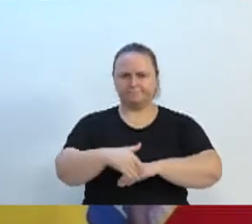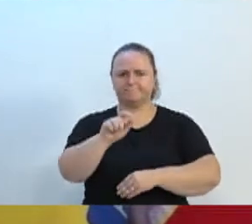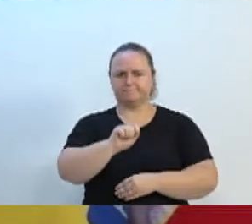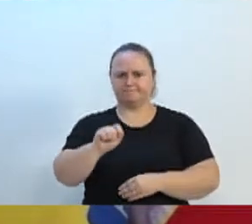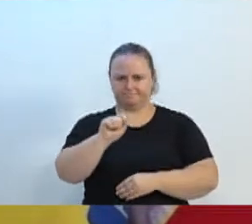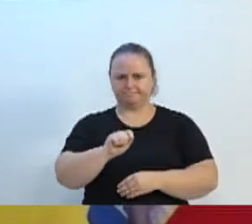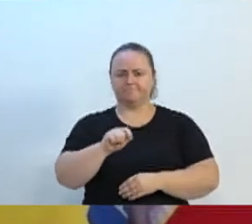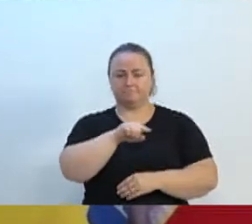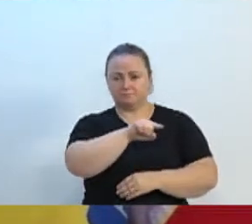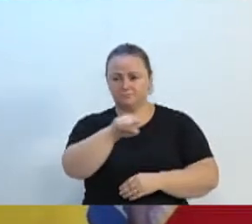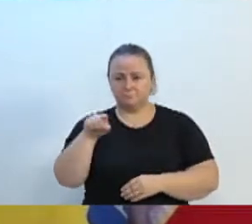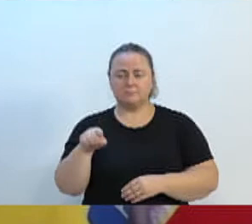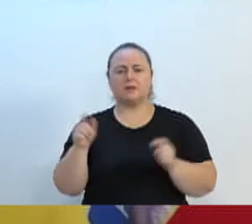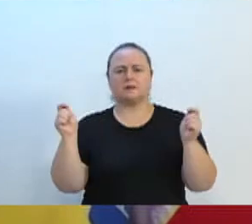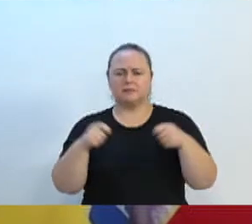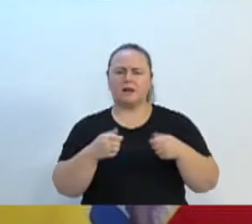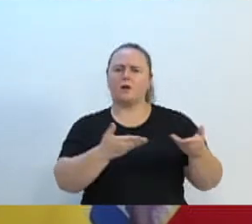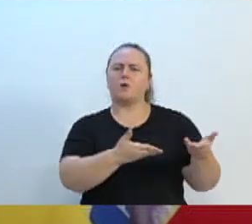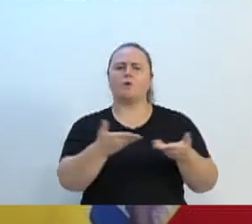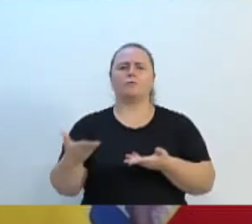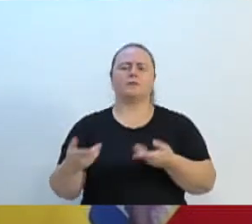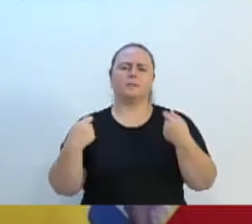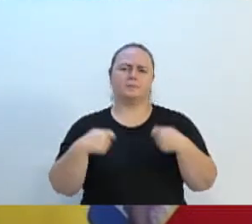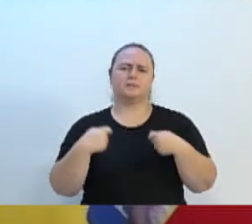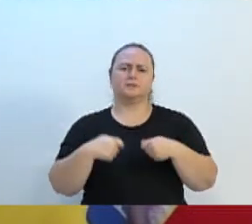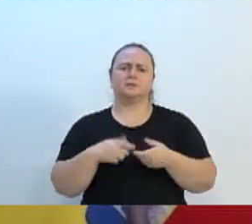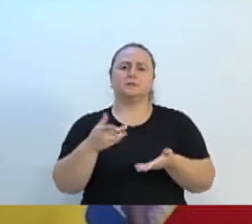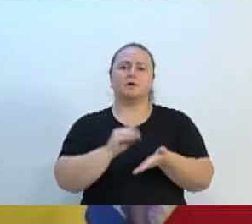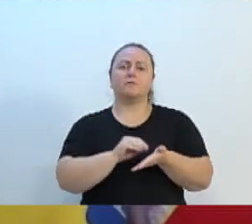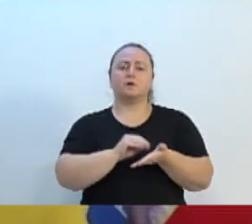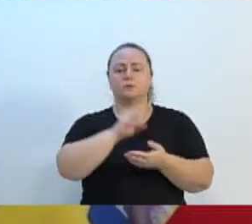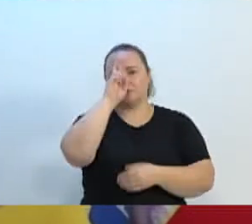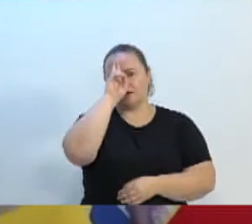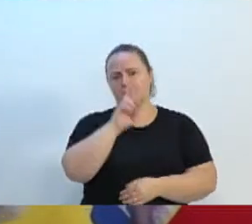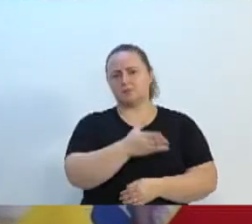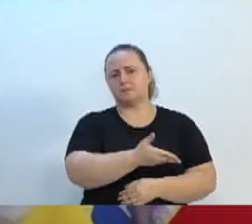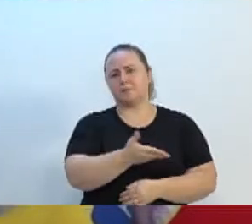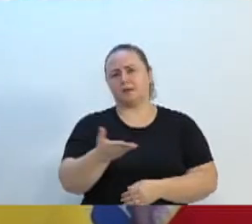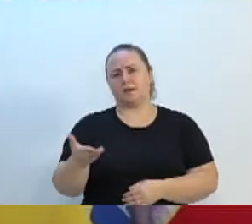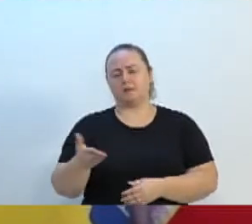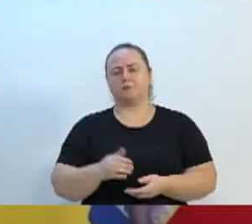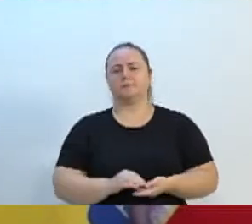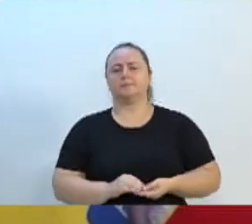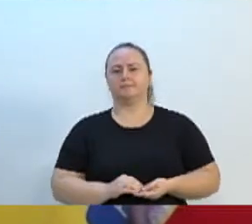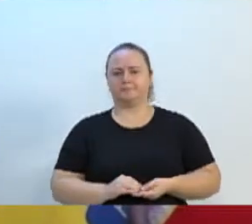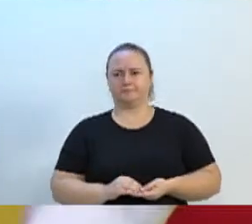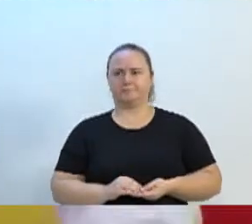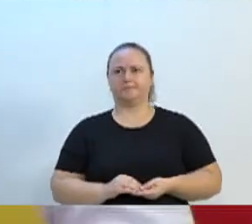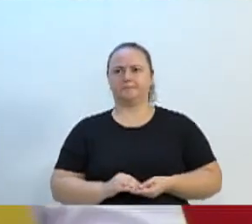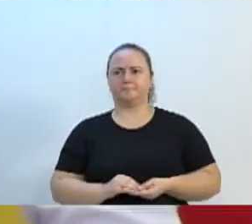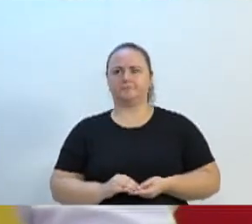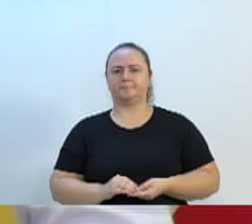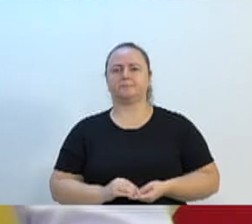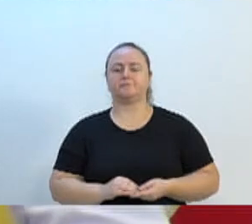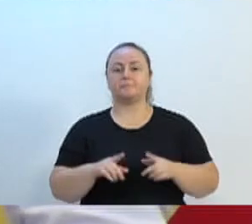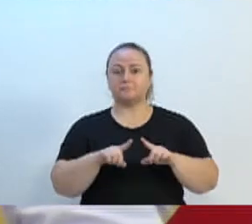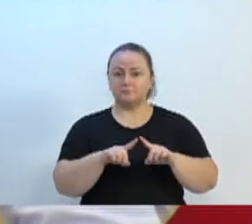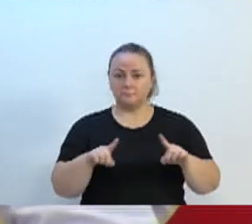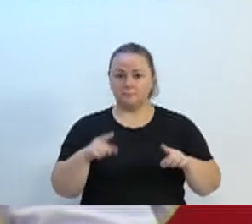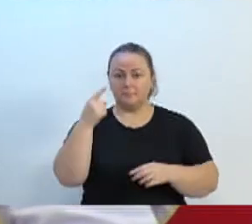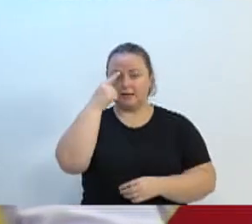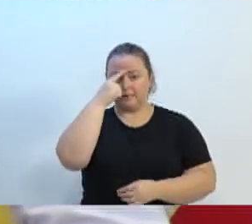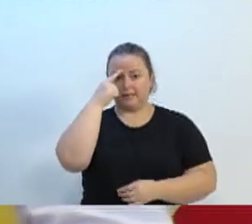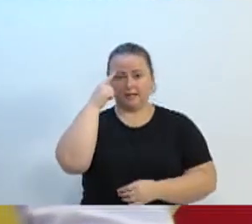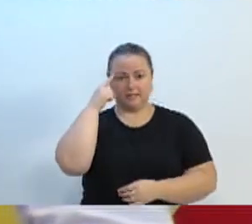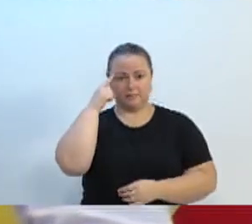Ianzi. É uma falta de respeito a esses quatro CNPJs. Isso é uma falta de respeito. Mas quero dizer que o Ito não vai